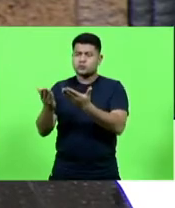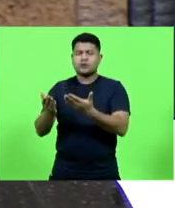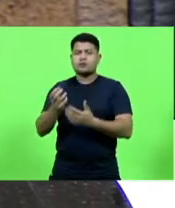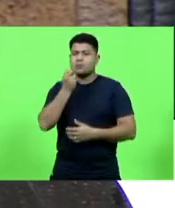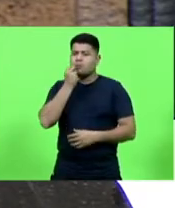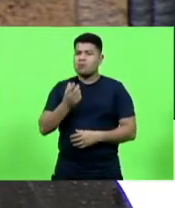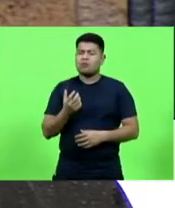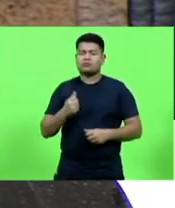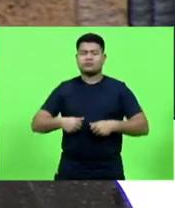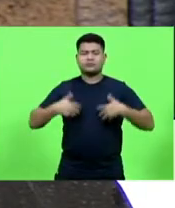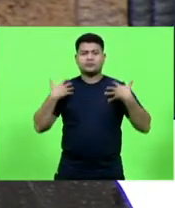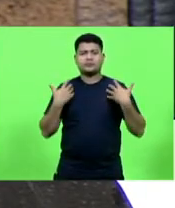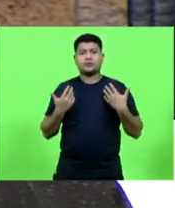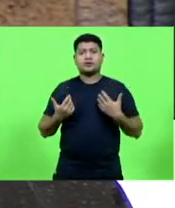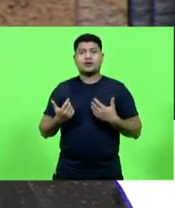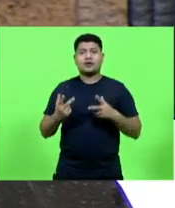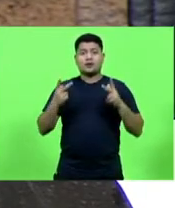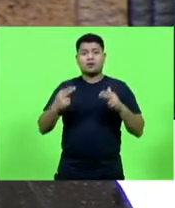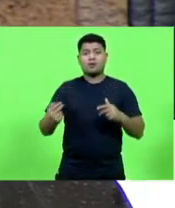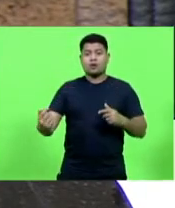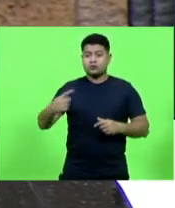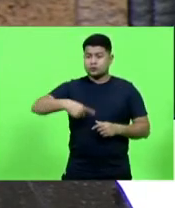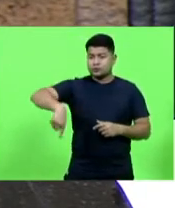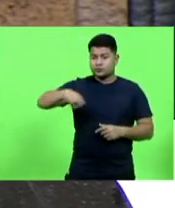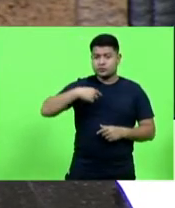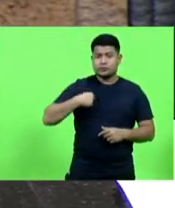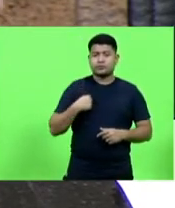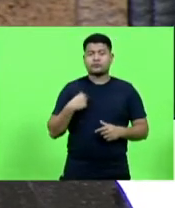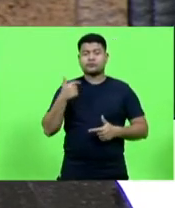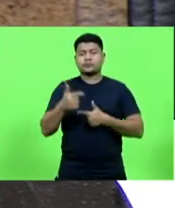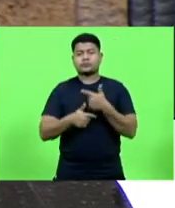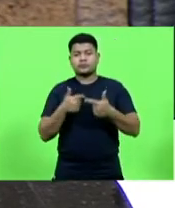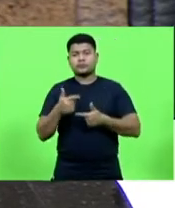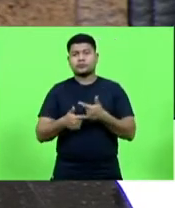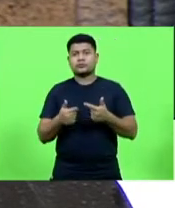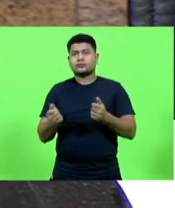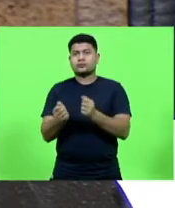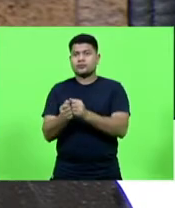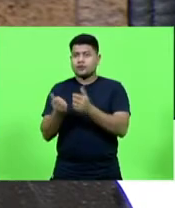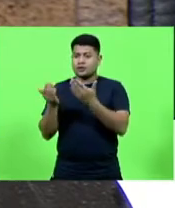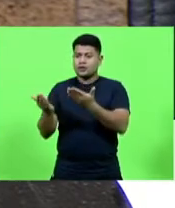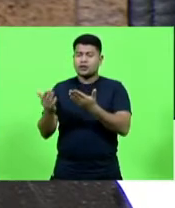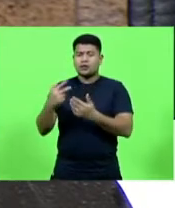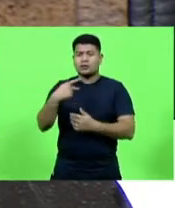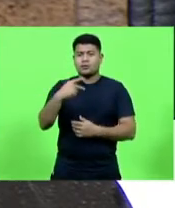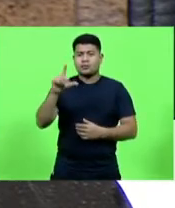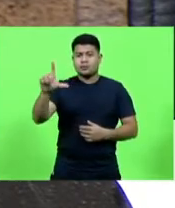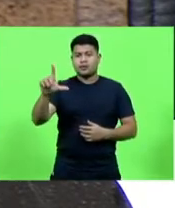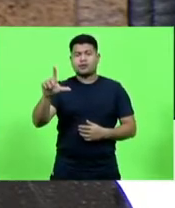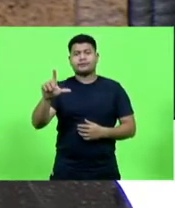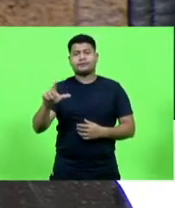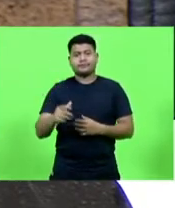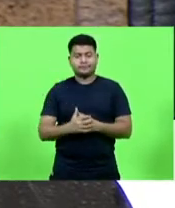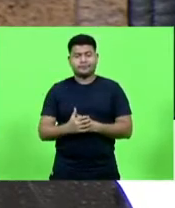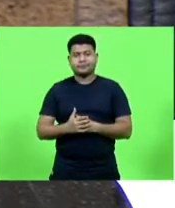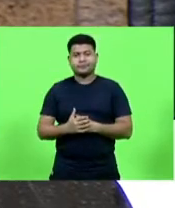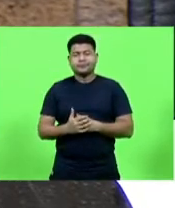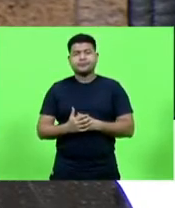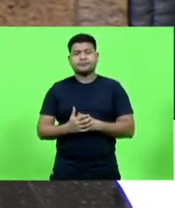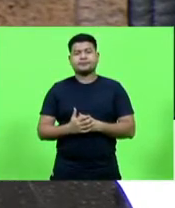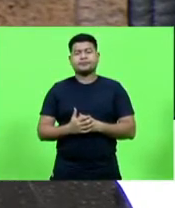orgulho tão grande quanto é para nós aqui do Partido Liberal poder chamar o senhor de colega e ser do mesmo partido. Esse é um assunto